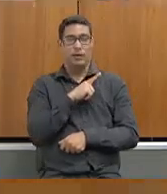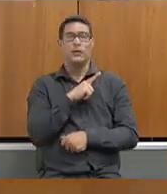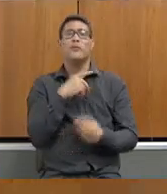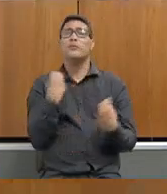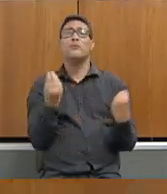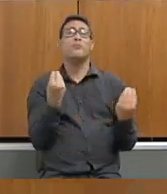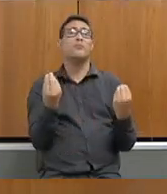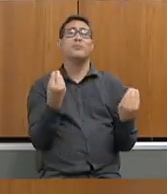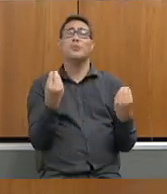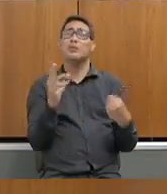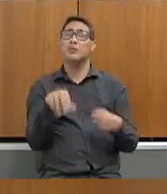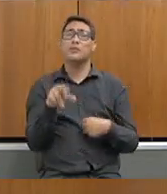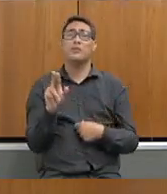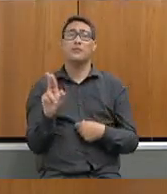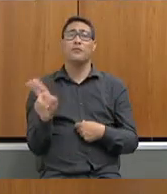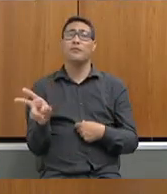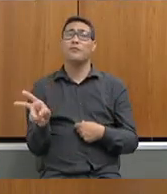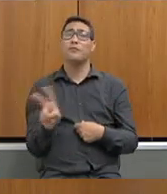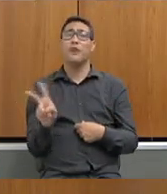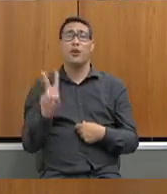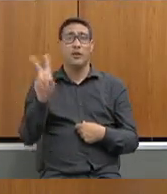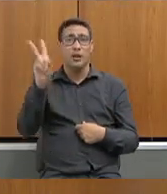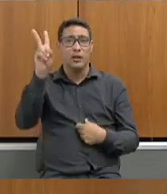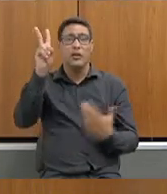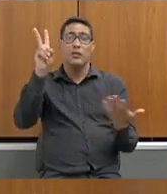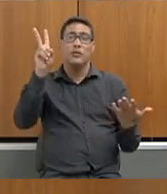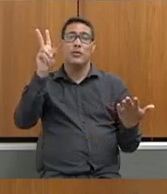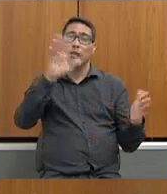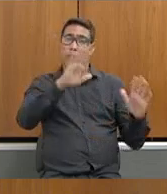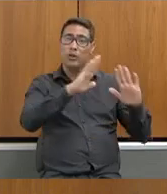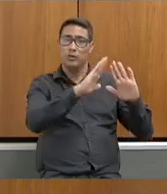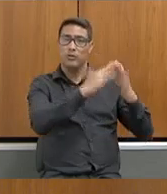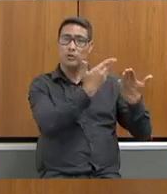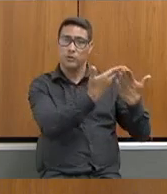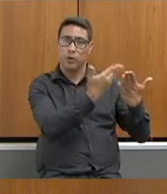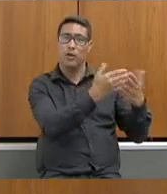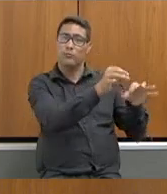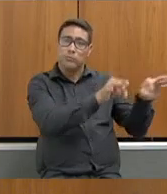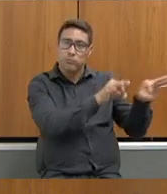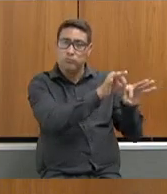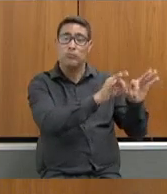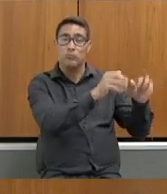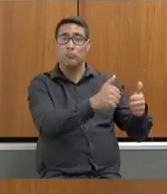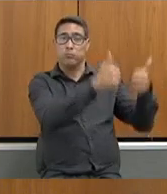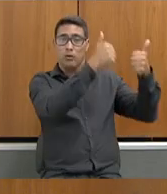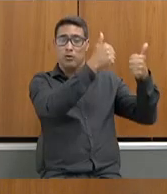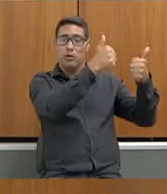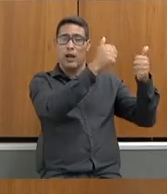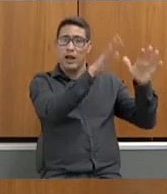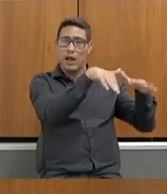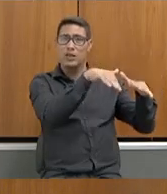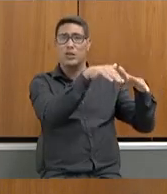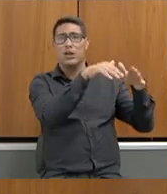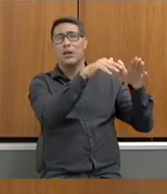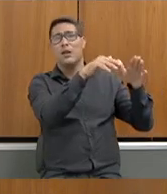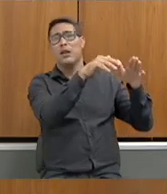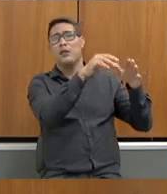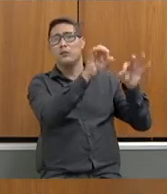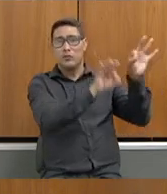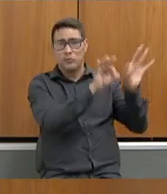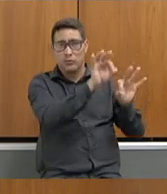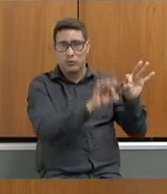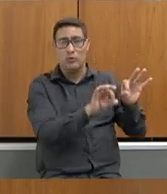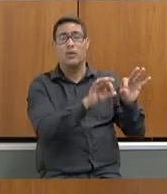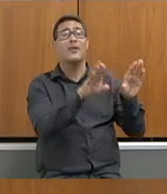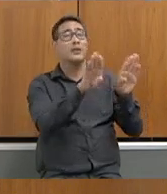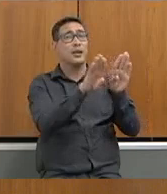valoriza a questão da melhoria das escolas em termos de infraestrutura e também de equipamento, sabe, presidente